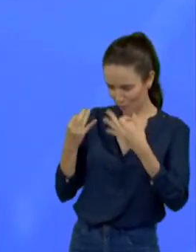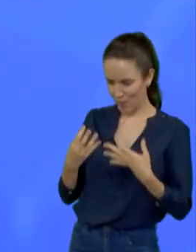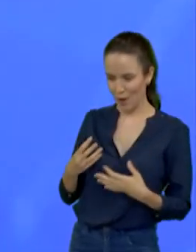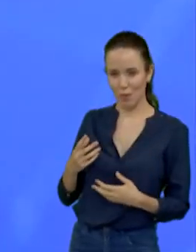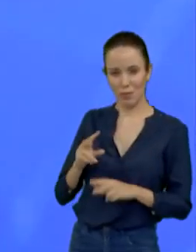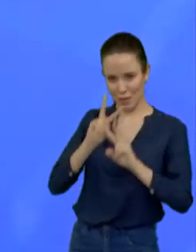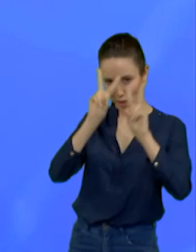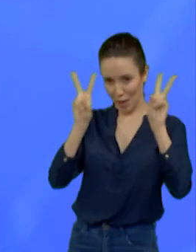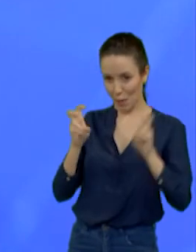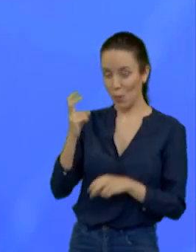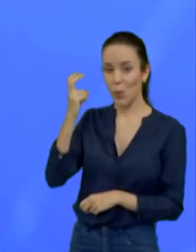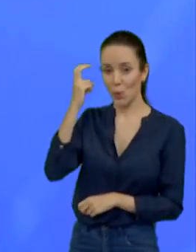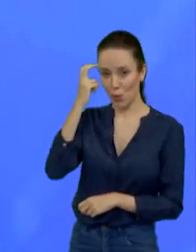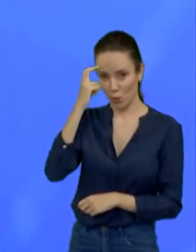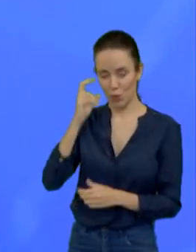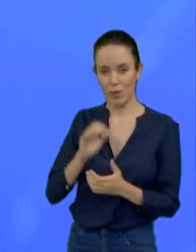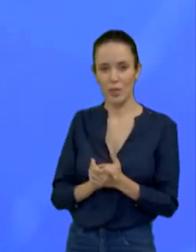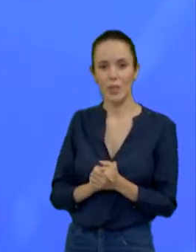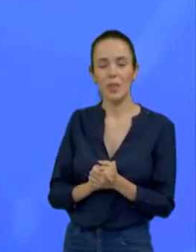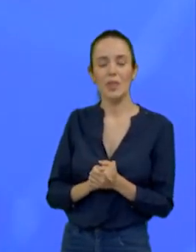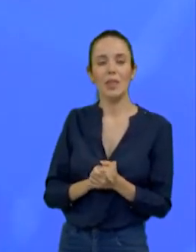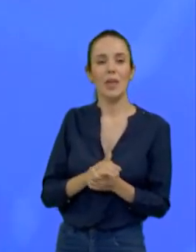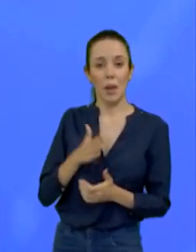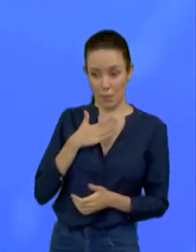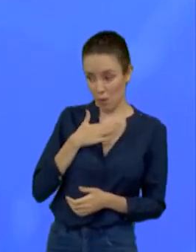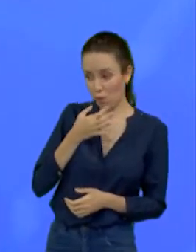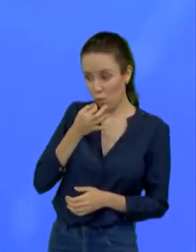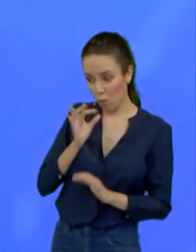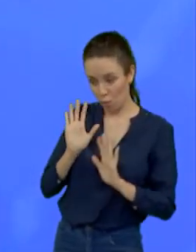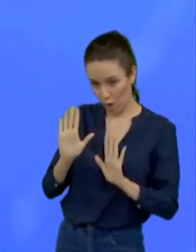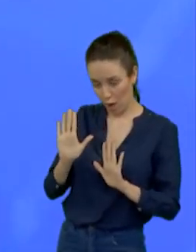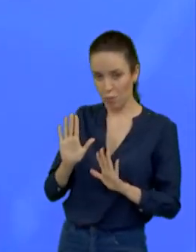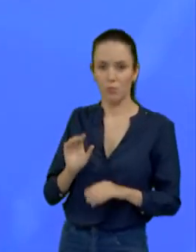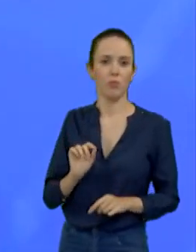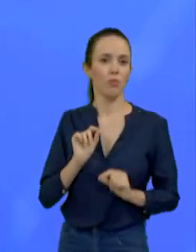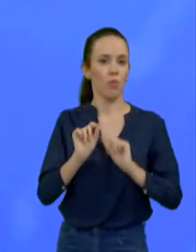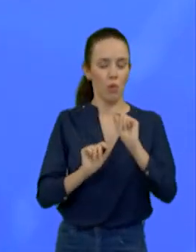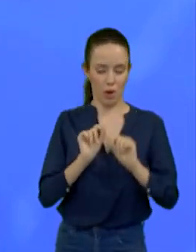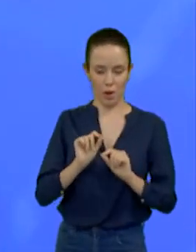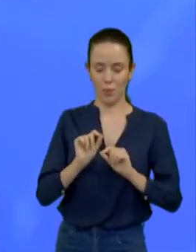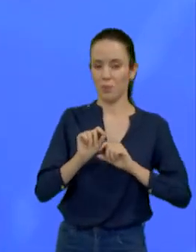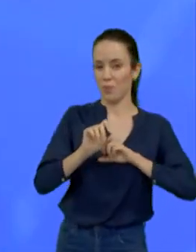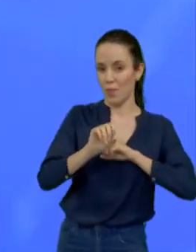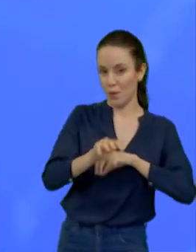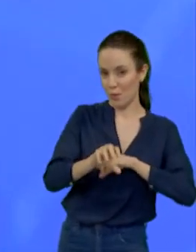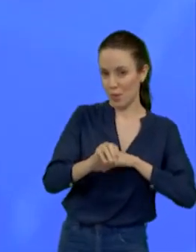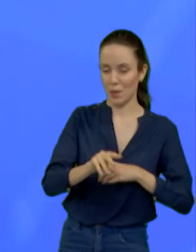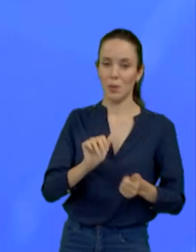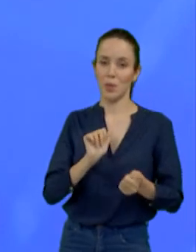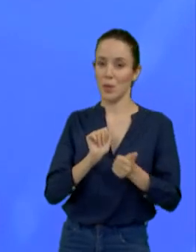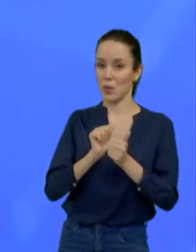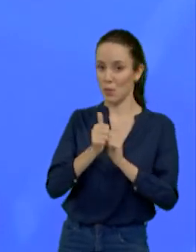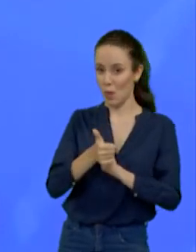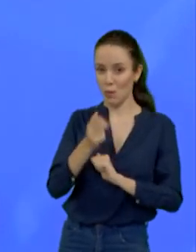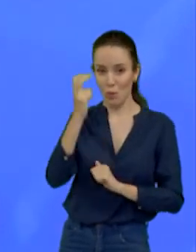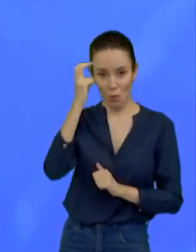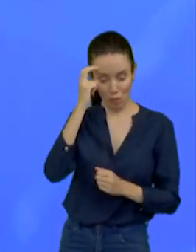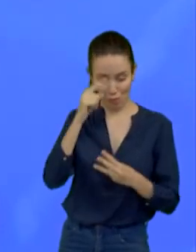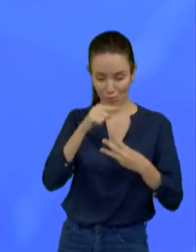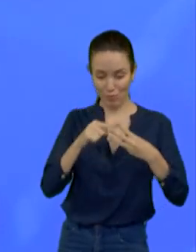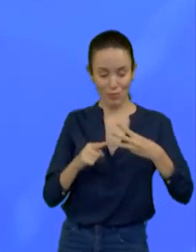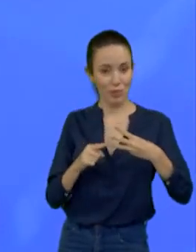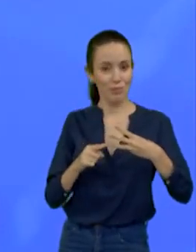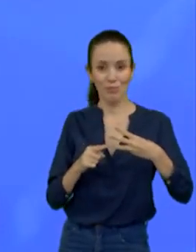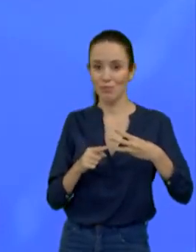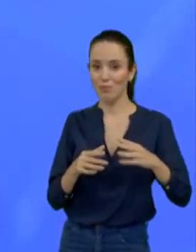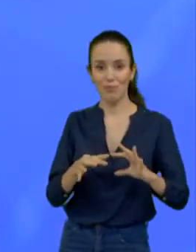eu, na minha mídia de opinião, eu não consigo separar educação de esporte e cultura. Eu acho que os três estão interligados. A gente pensa, sim,